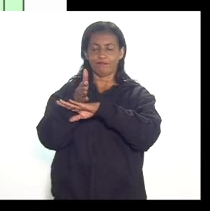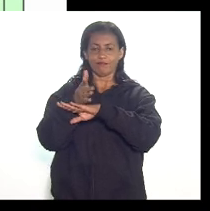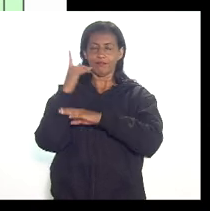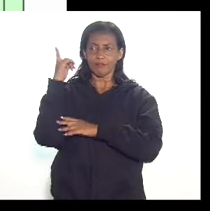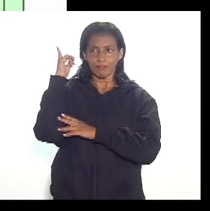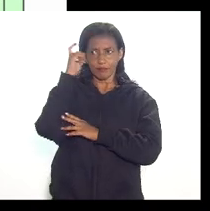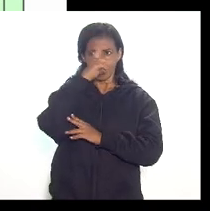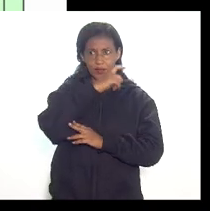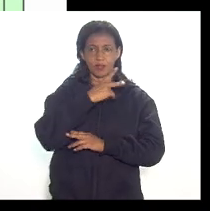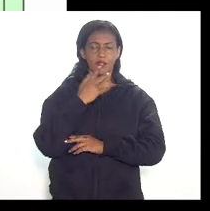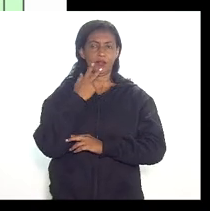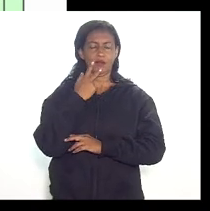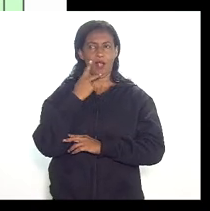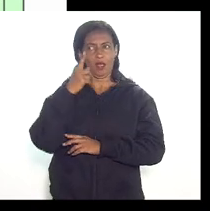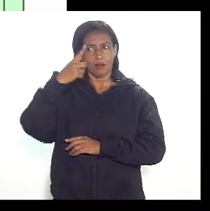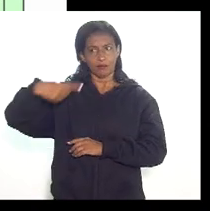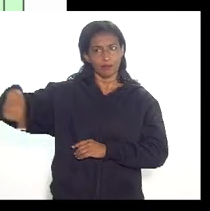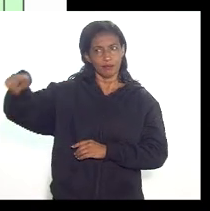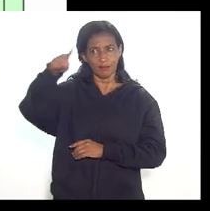difícil falar para os senhores mas